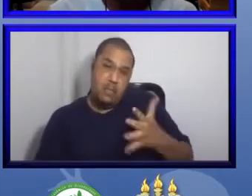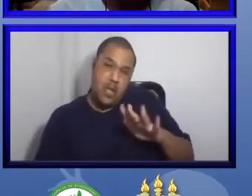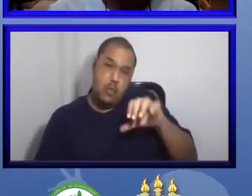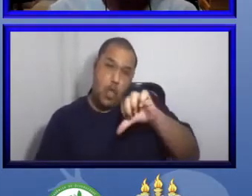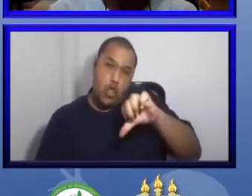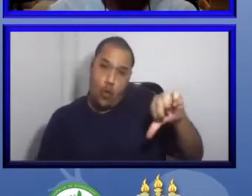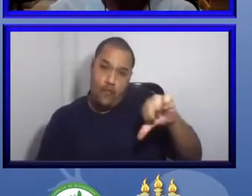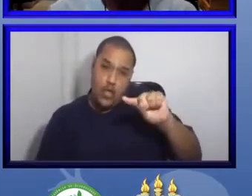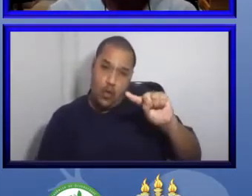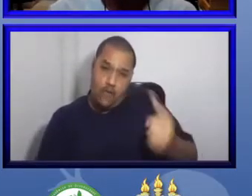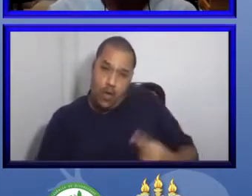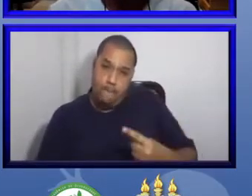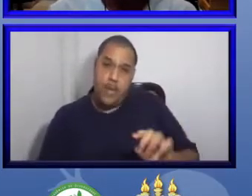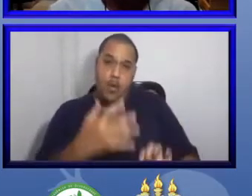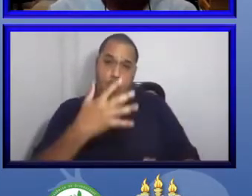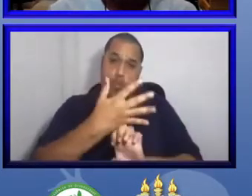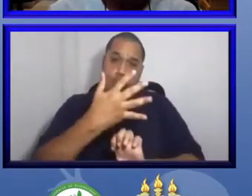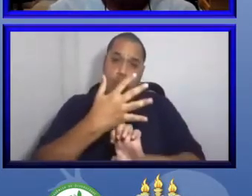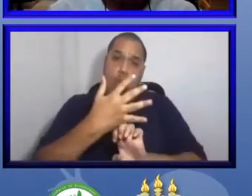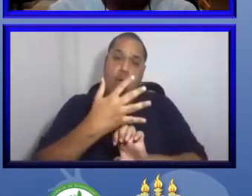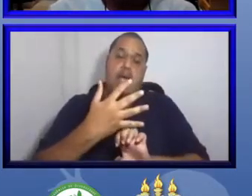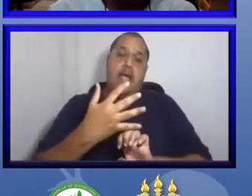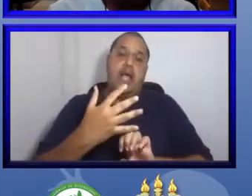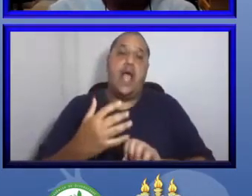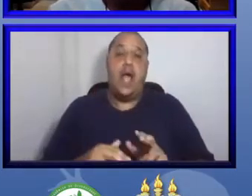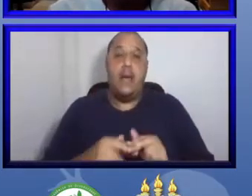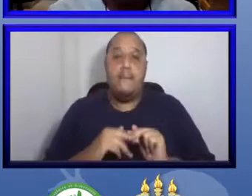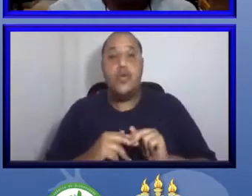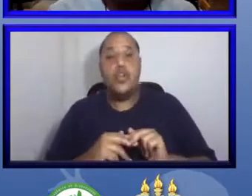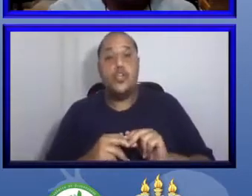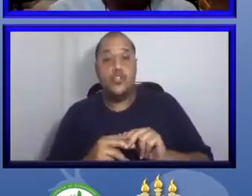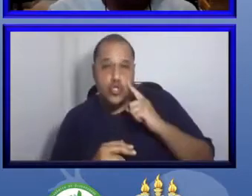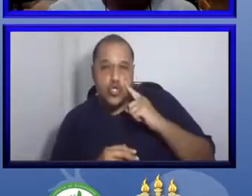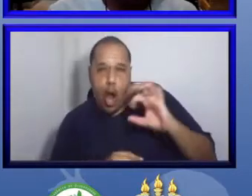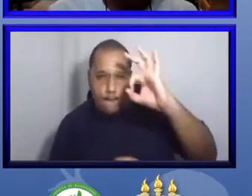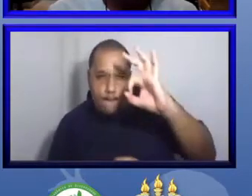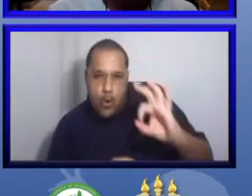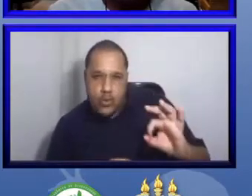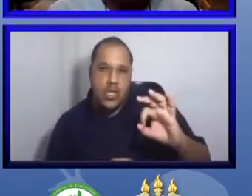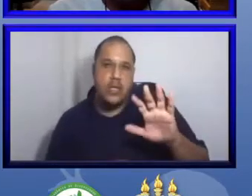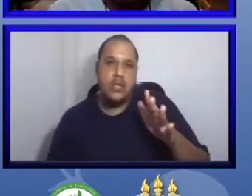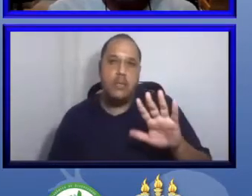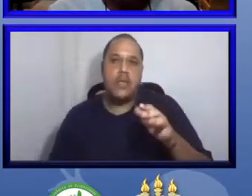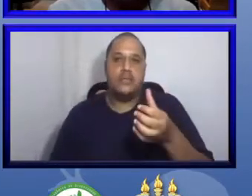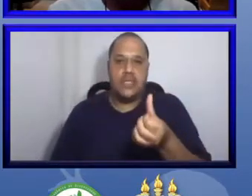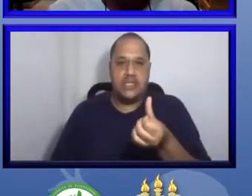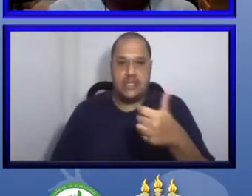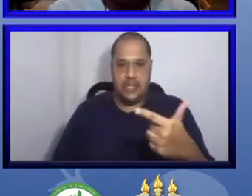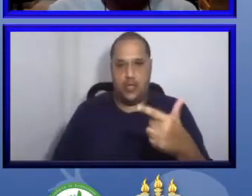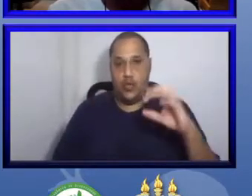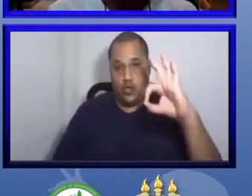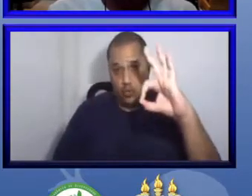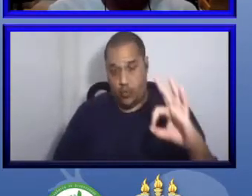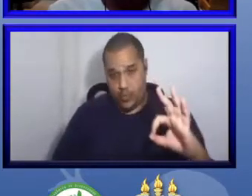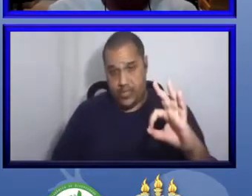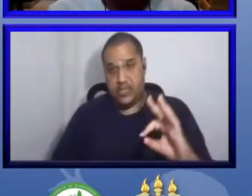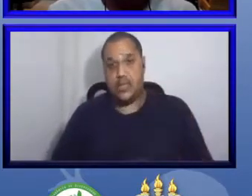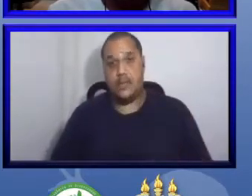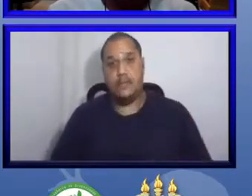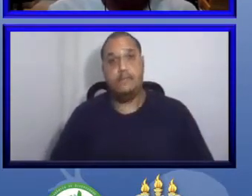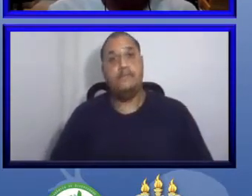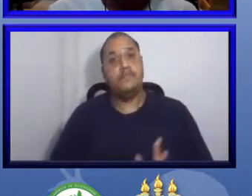cerca de 82% da fauna brasileira. e a maioria das